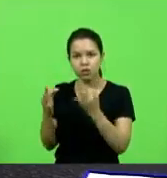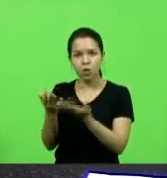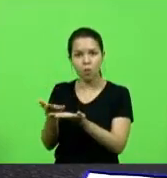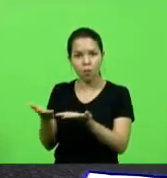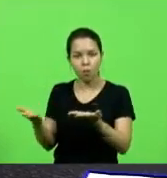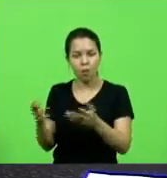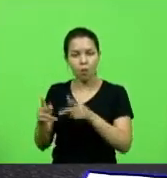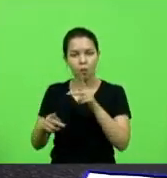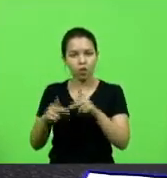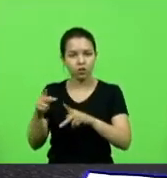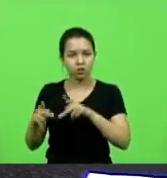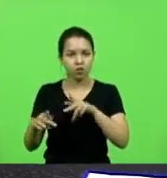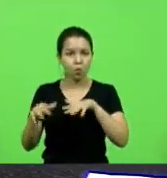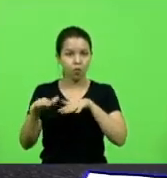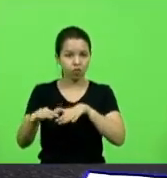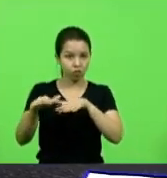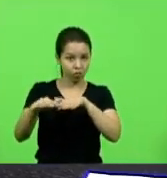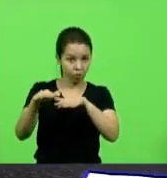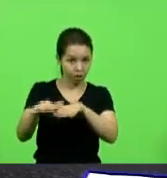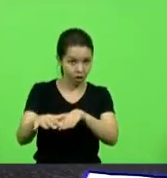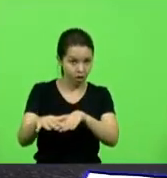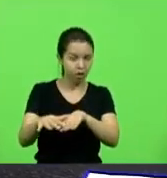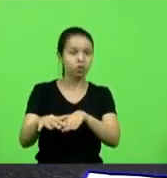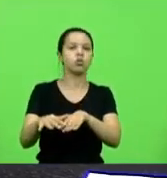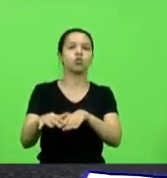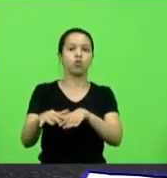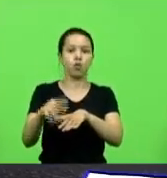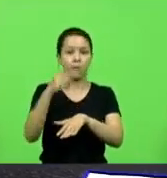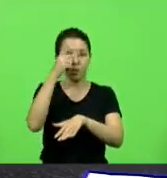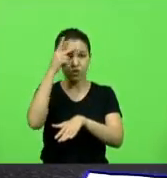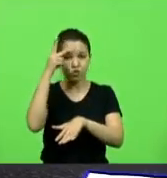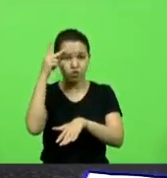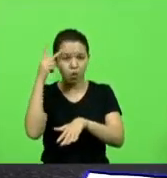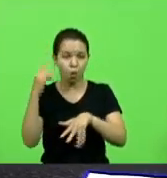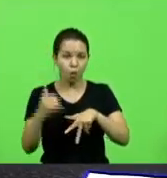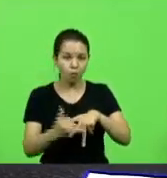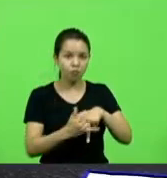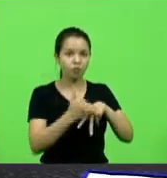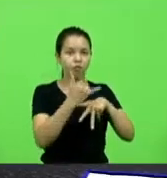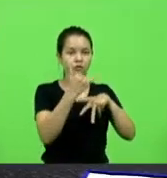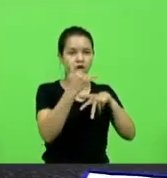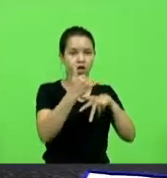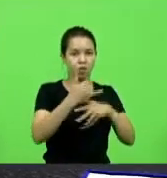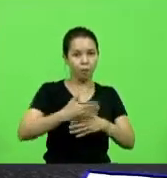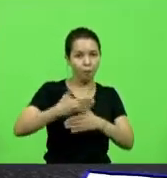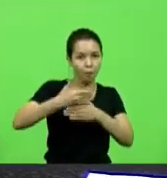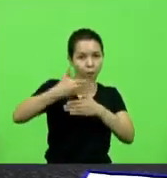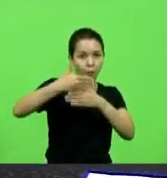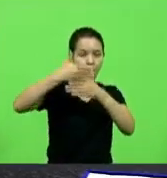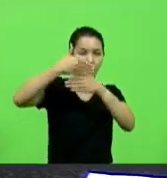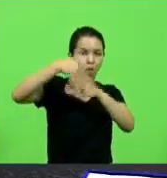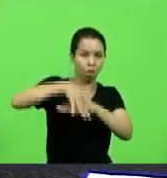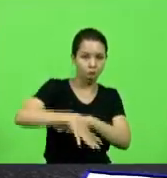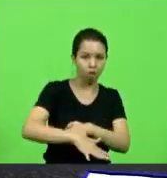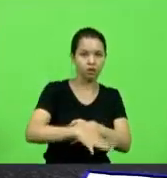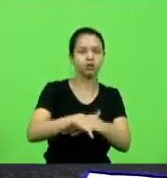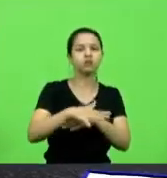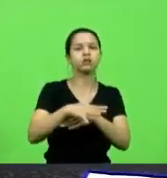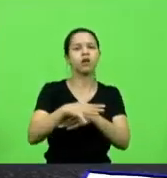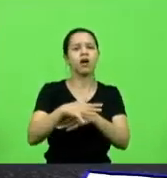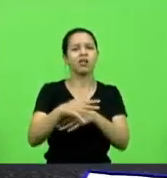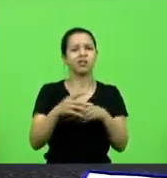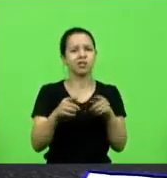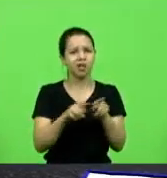dos atingidos por barragens estava lá também vários advogados se colocaram à disposição para